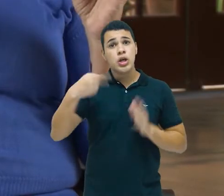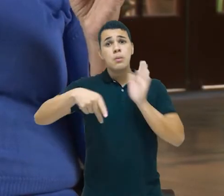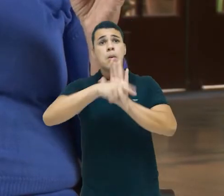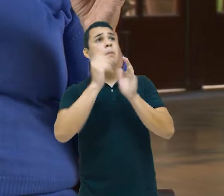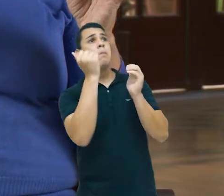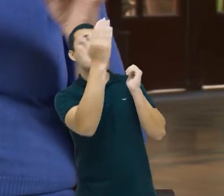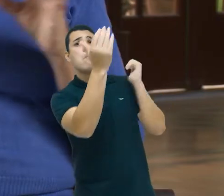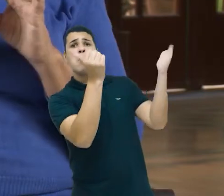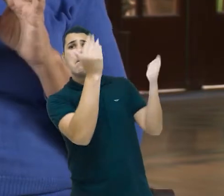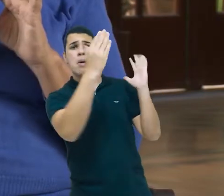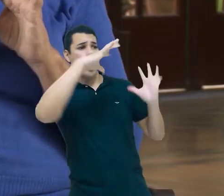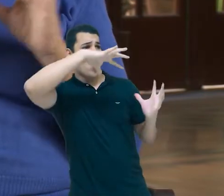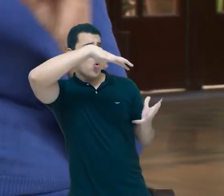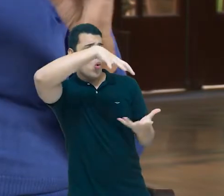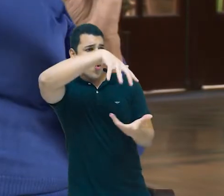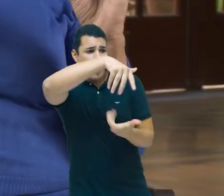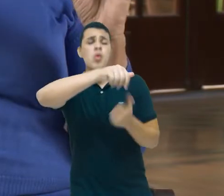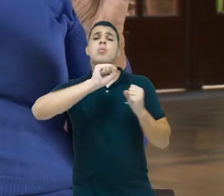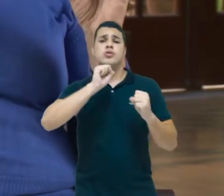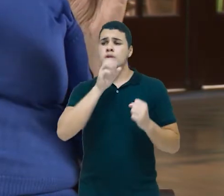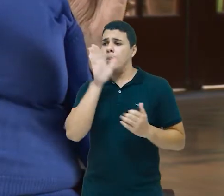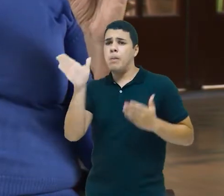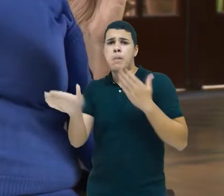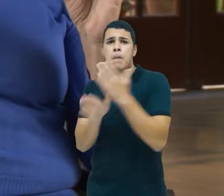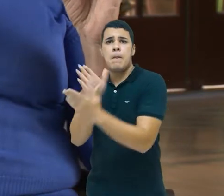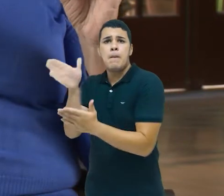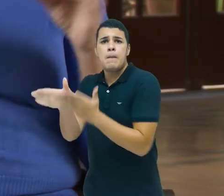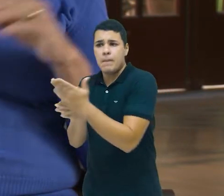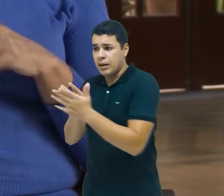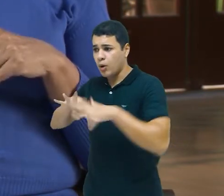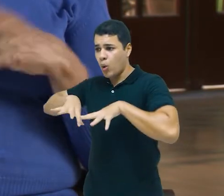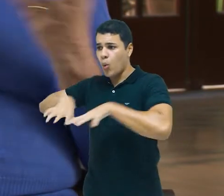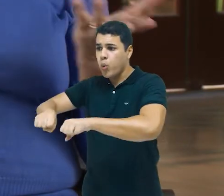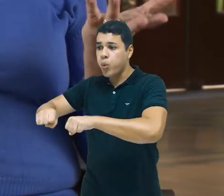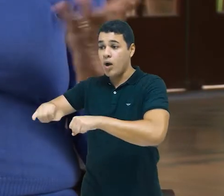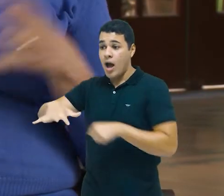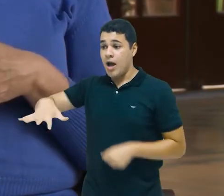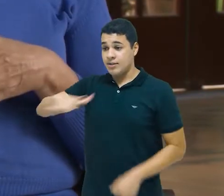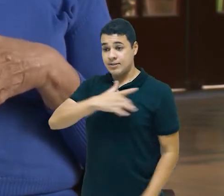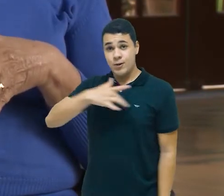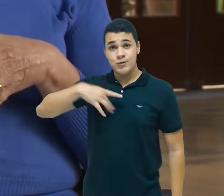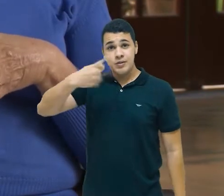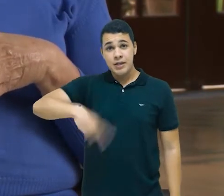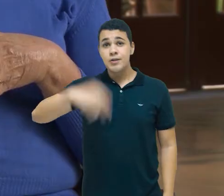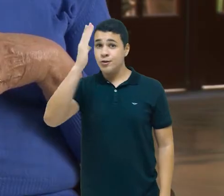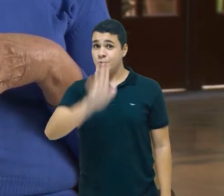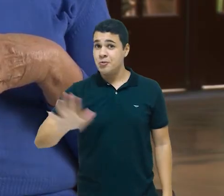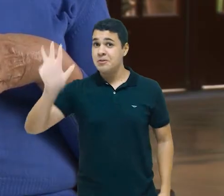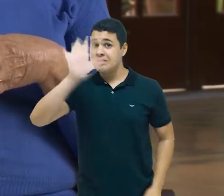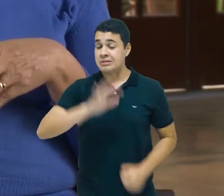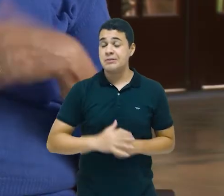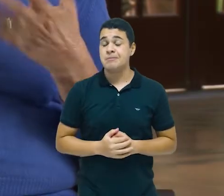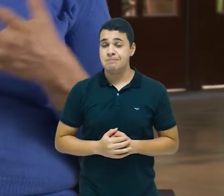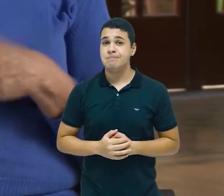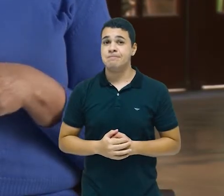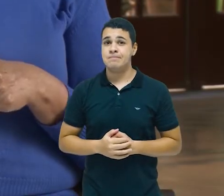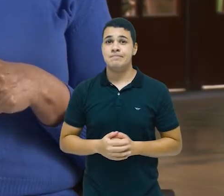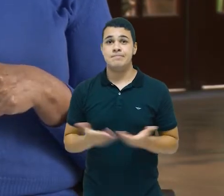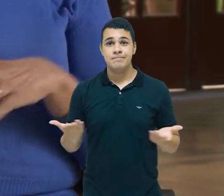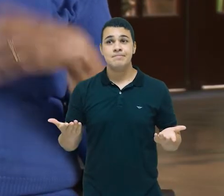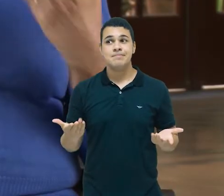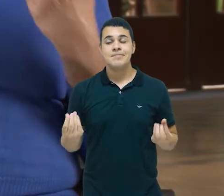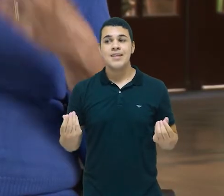atuasse em todas as áreas da saúde. Então, digamos assim, é